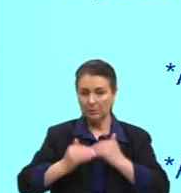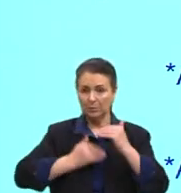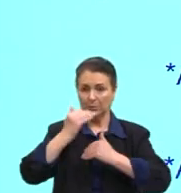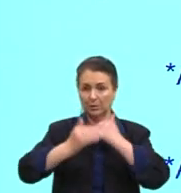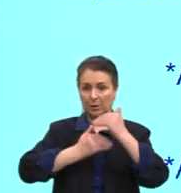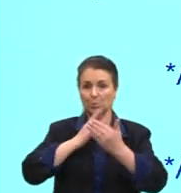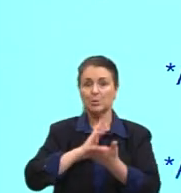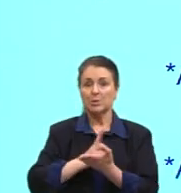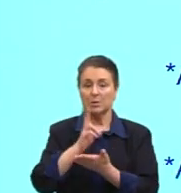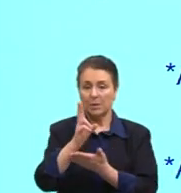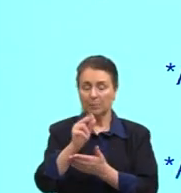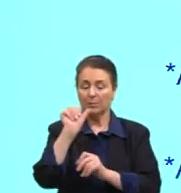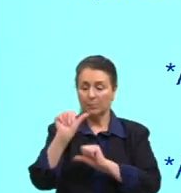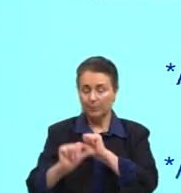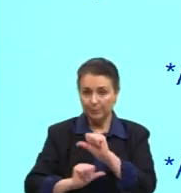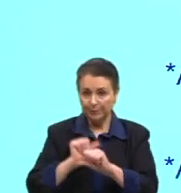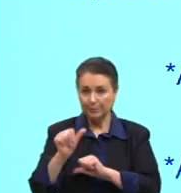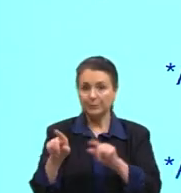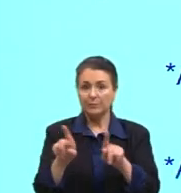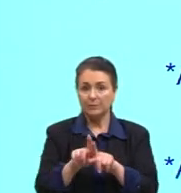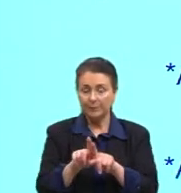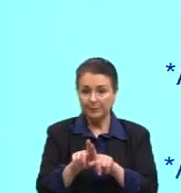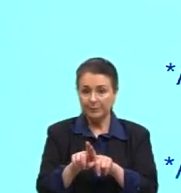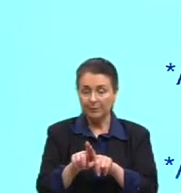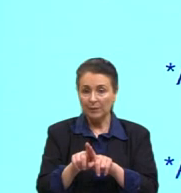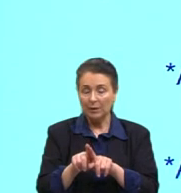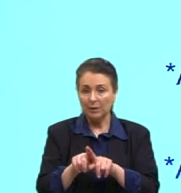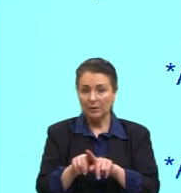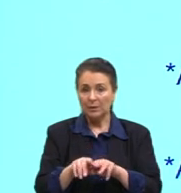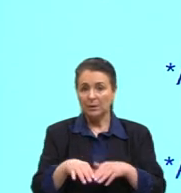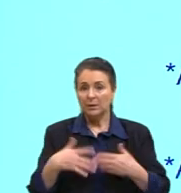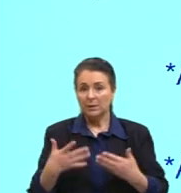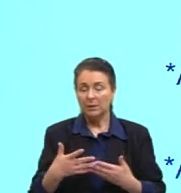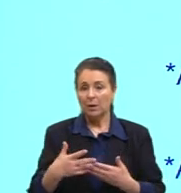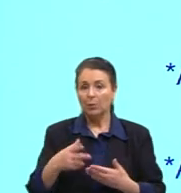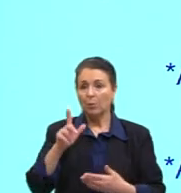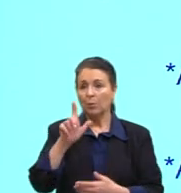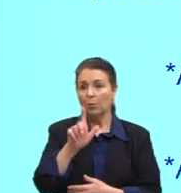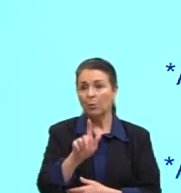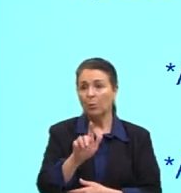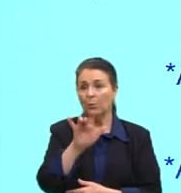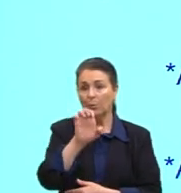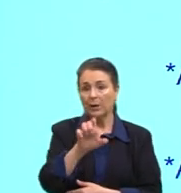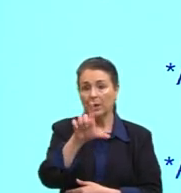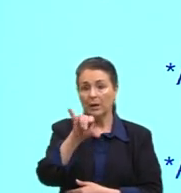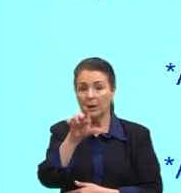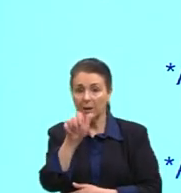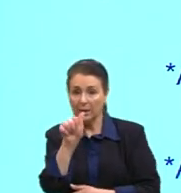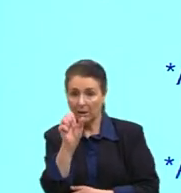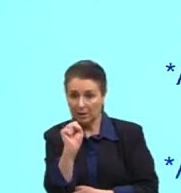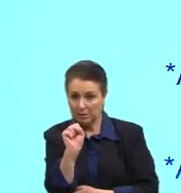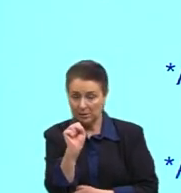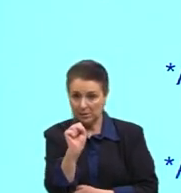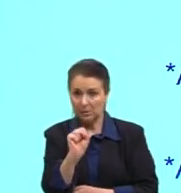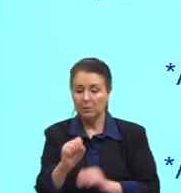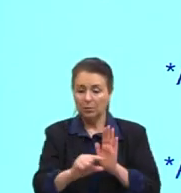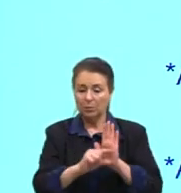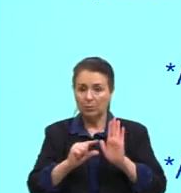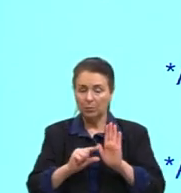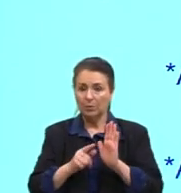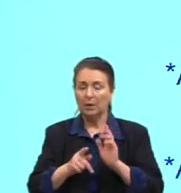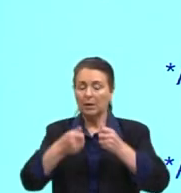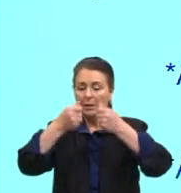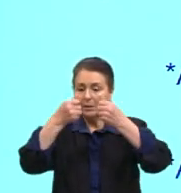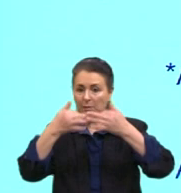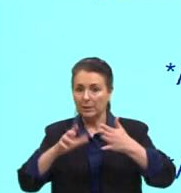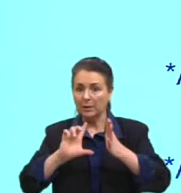está sempre em mudança. Então, o Norbert Elias, ele questiona o seguinte, que a pós-modernidade